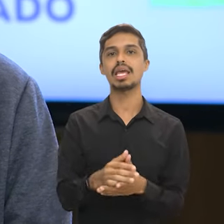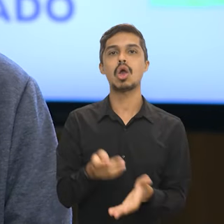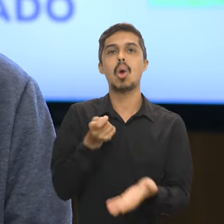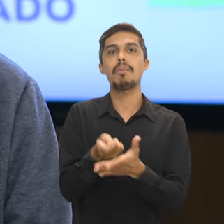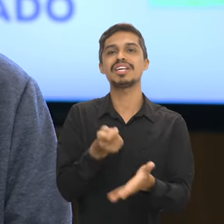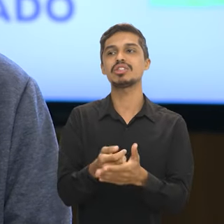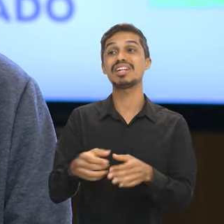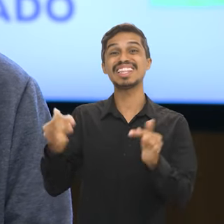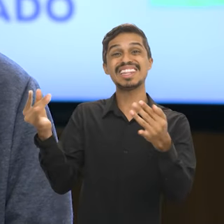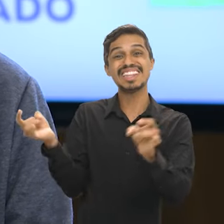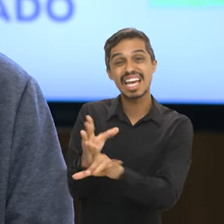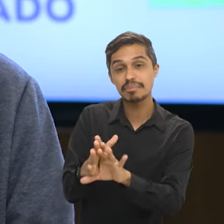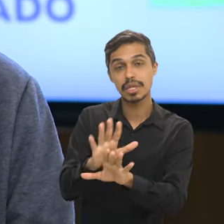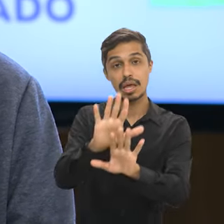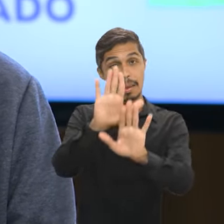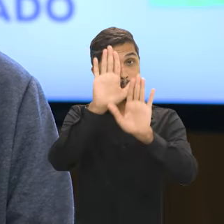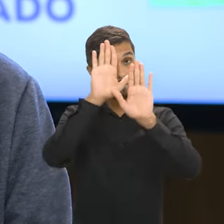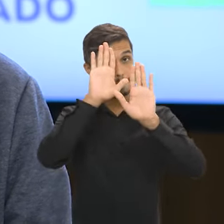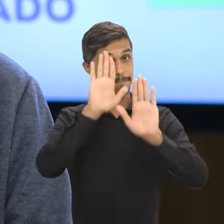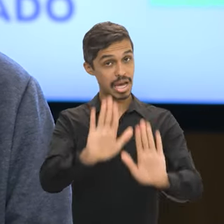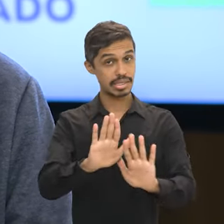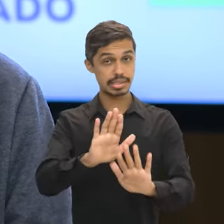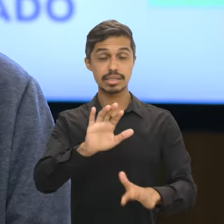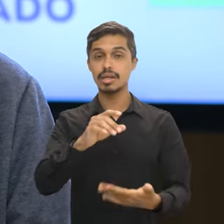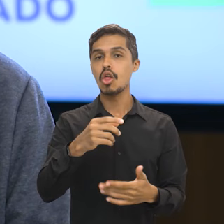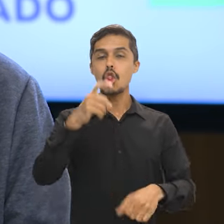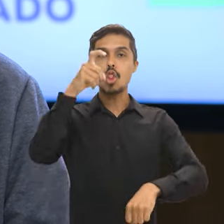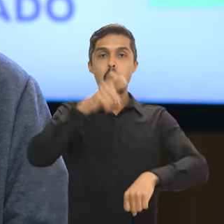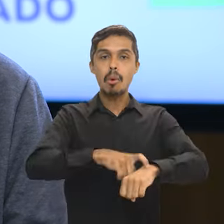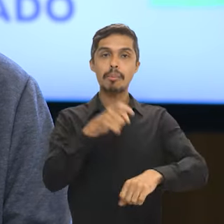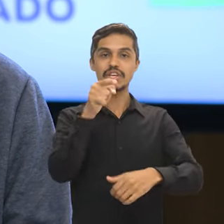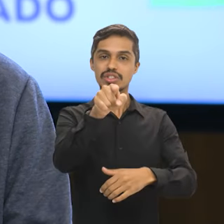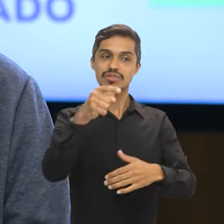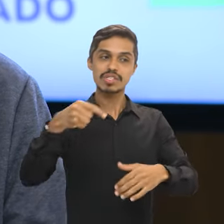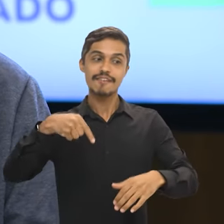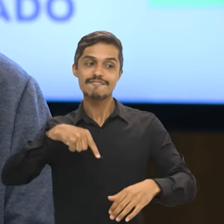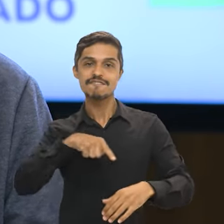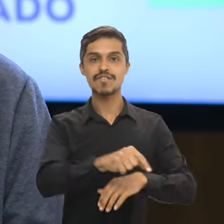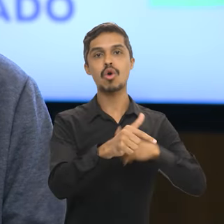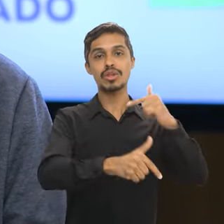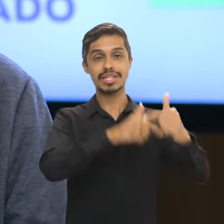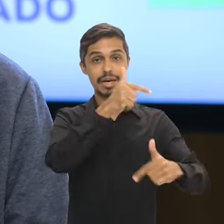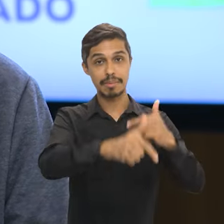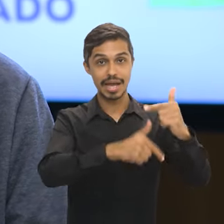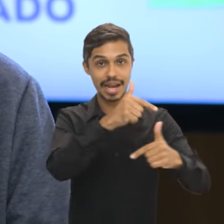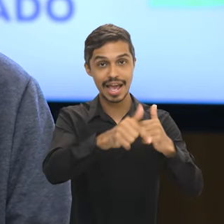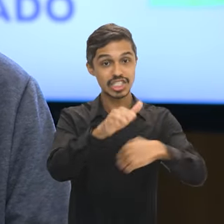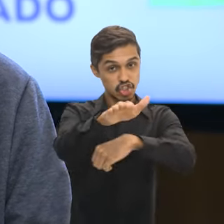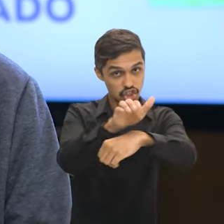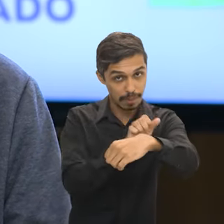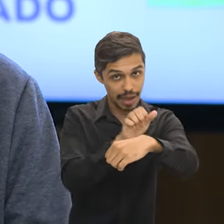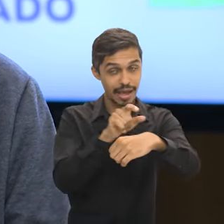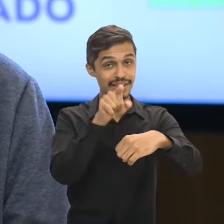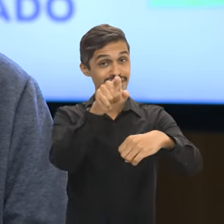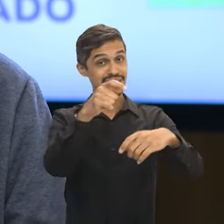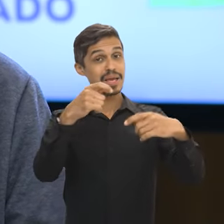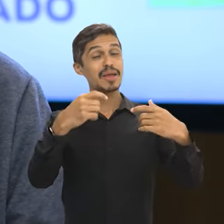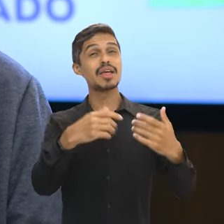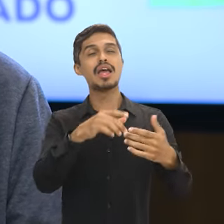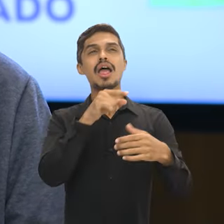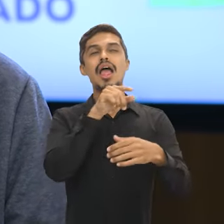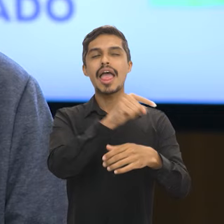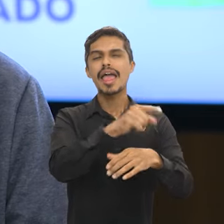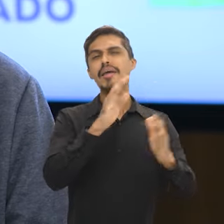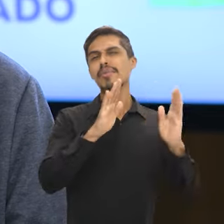um determinado título. Mas é importante a gente ressaltar que a posse das pessoas que vão estar aprovadas ela está prevista a